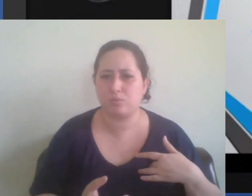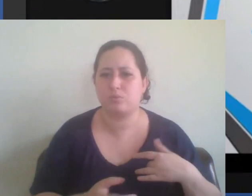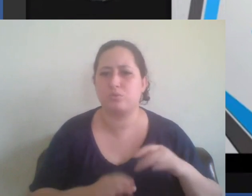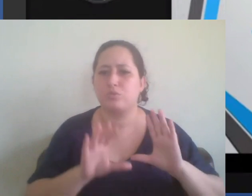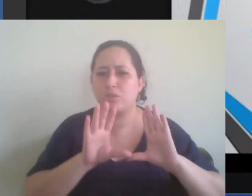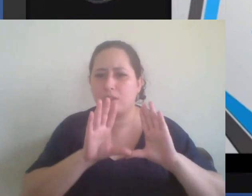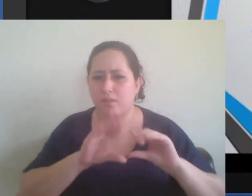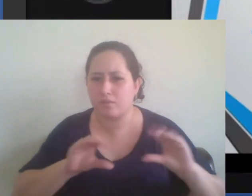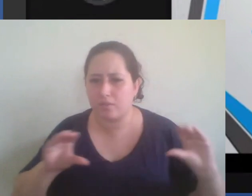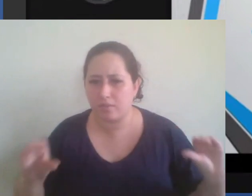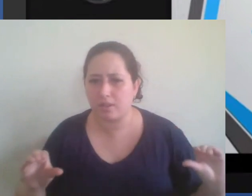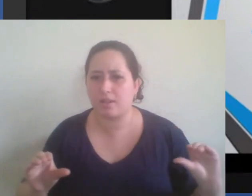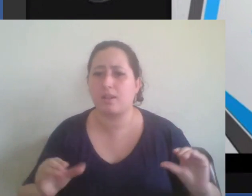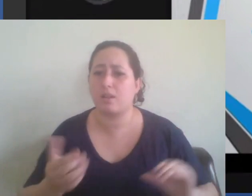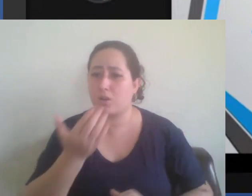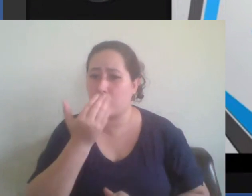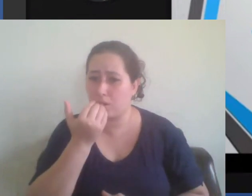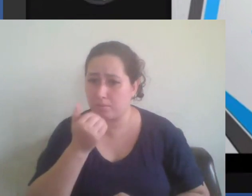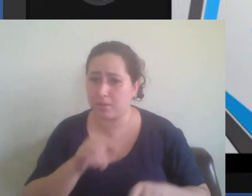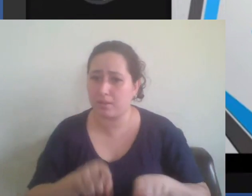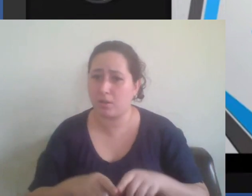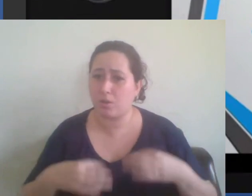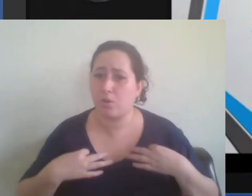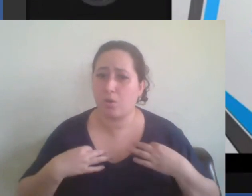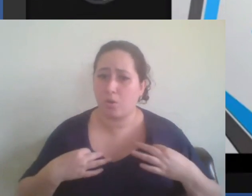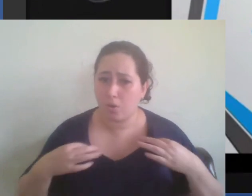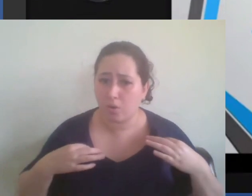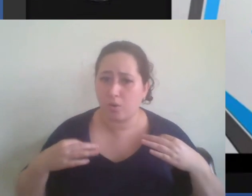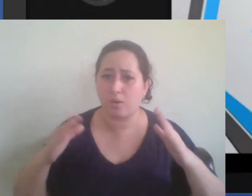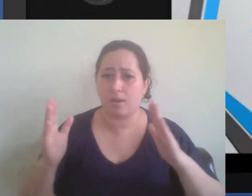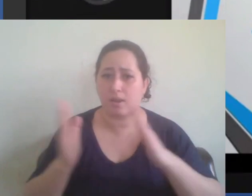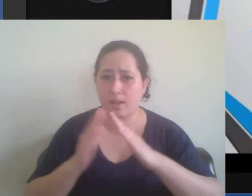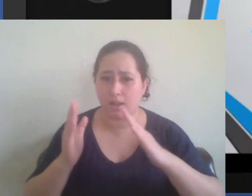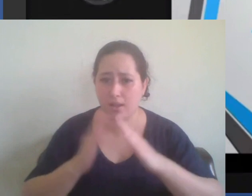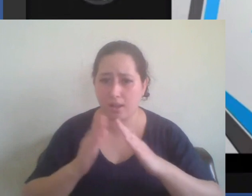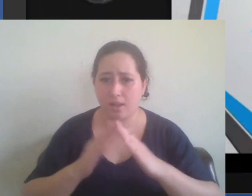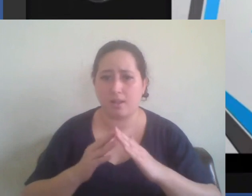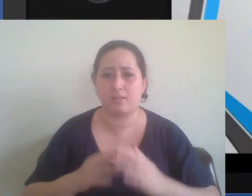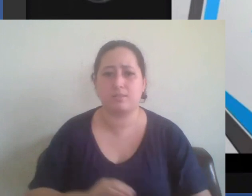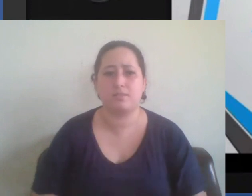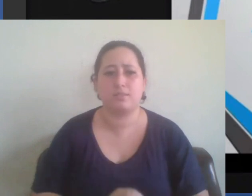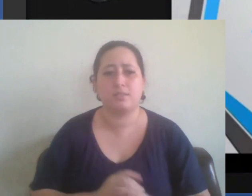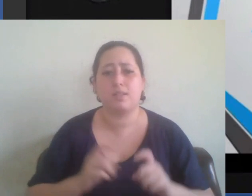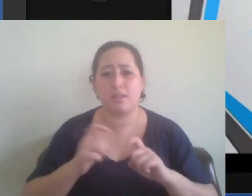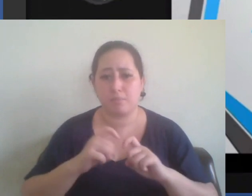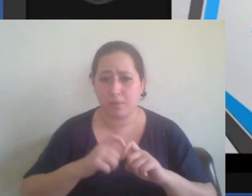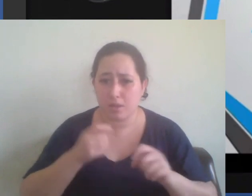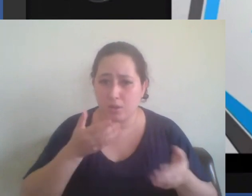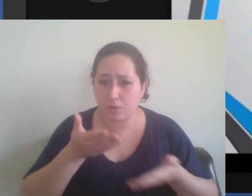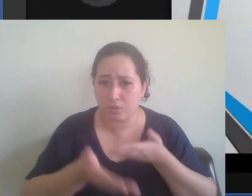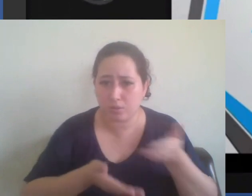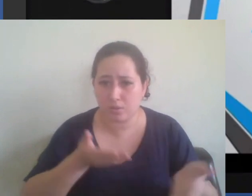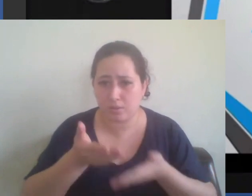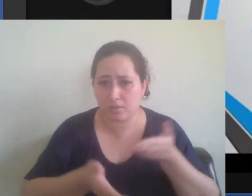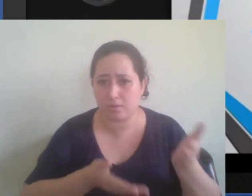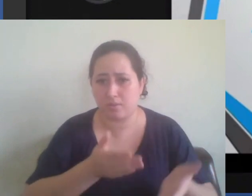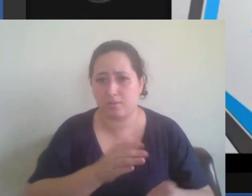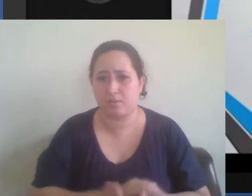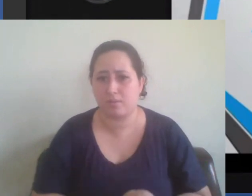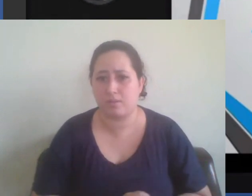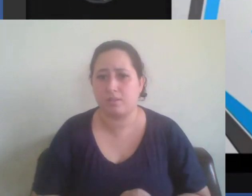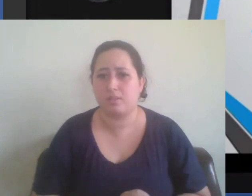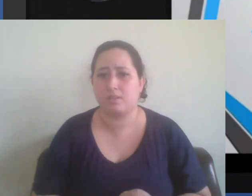bem-estar inclusive alimentação vestuário habitação cuidados médicos direito à segurança